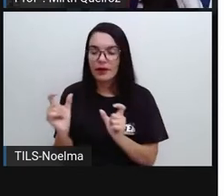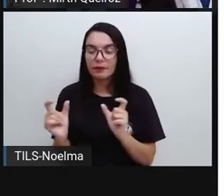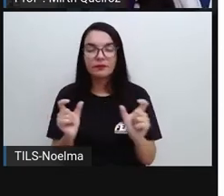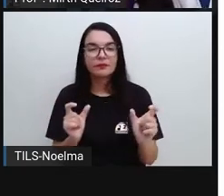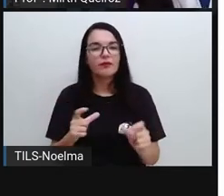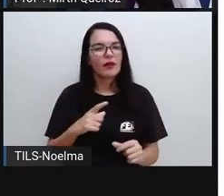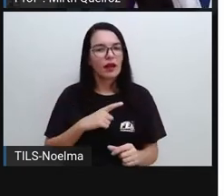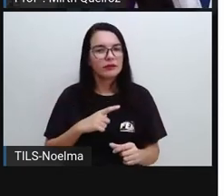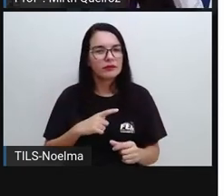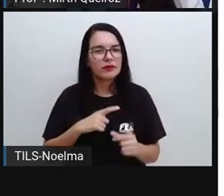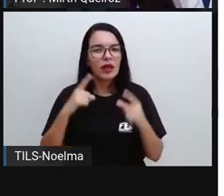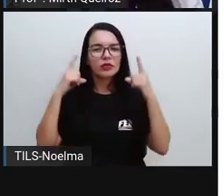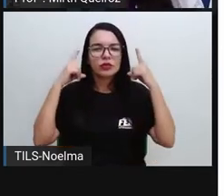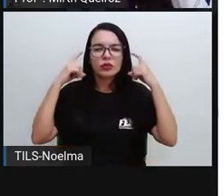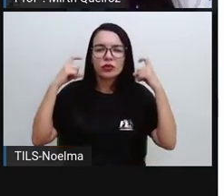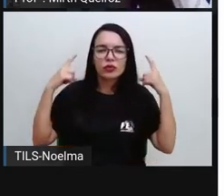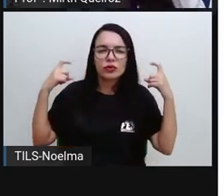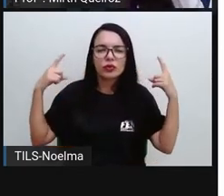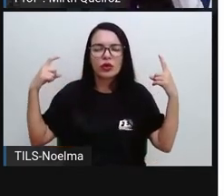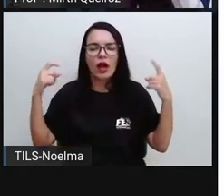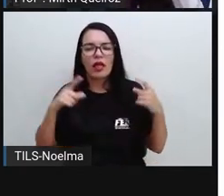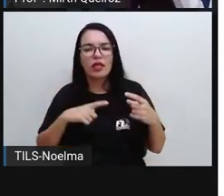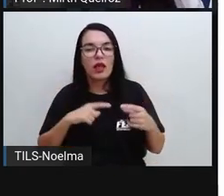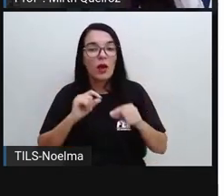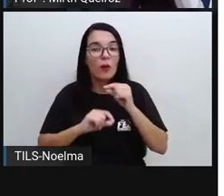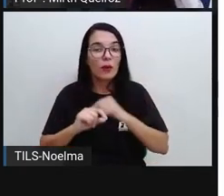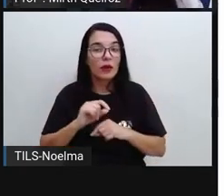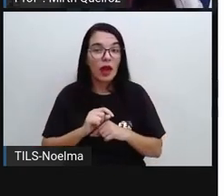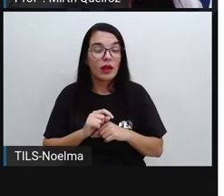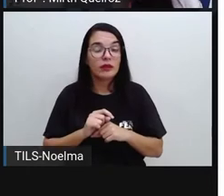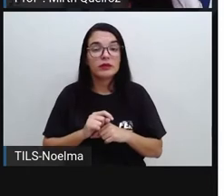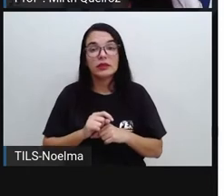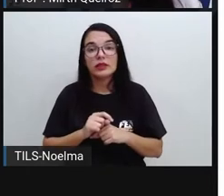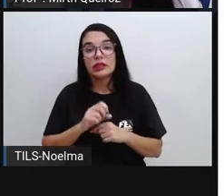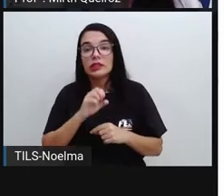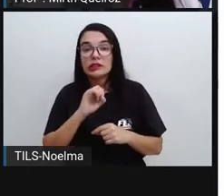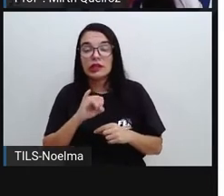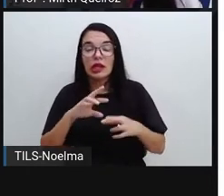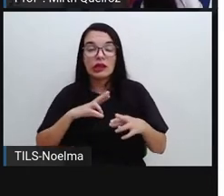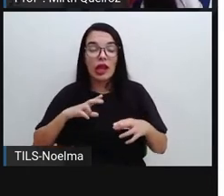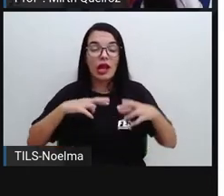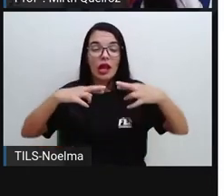sonoridade, né? Que pode haver, por exemplo, através de rimas.